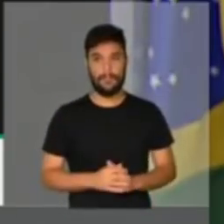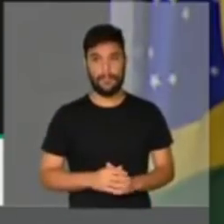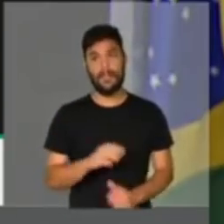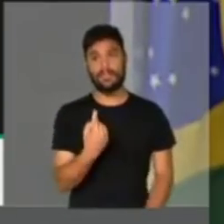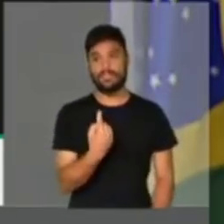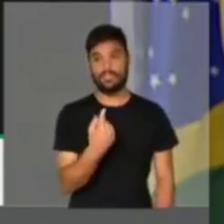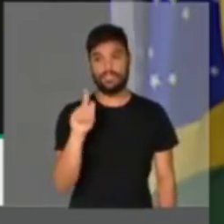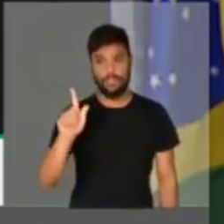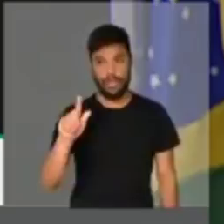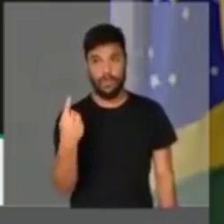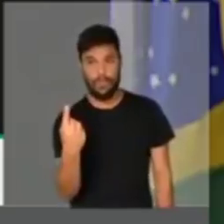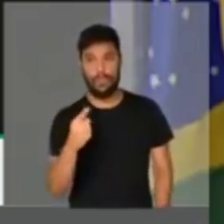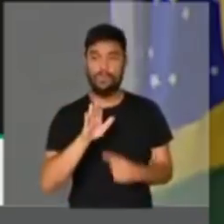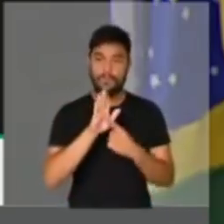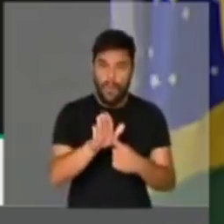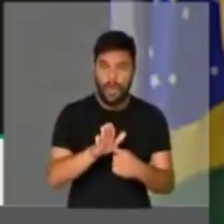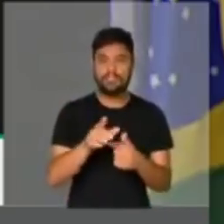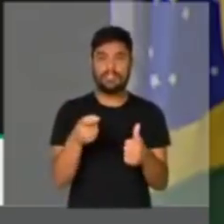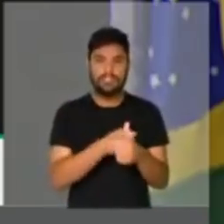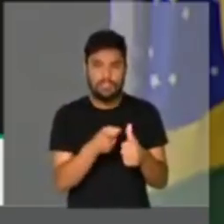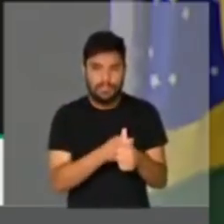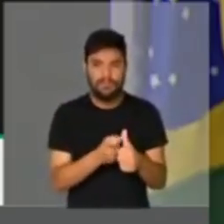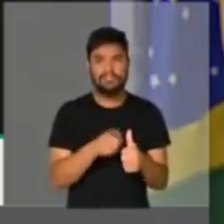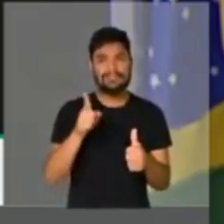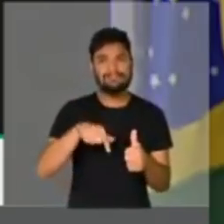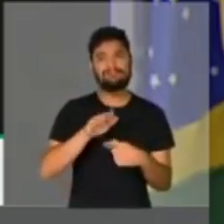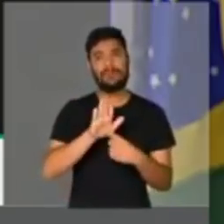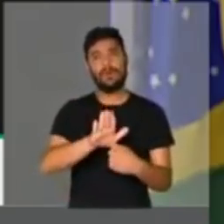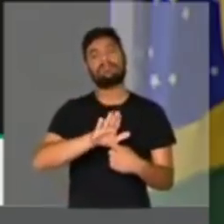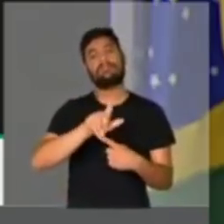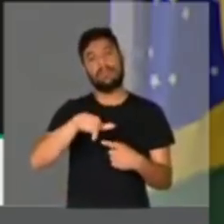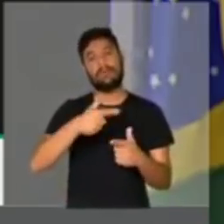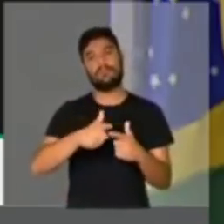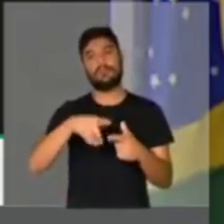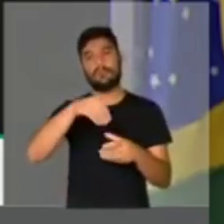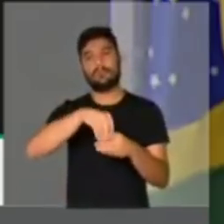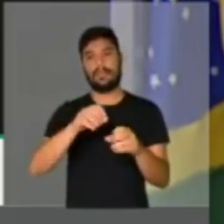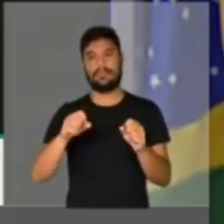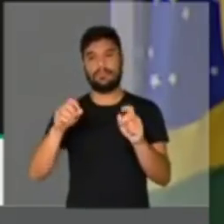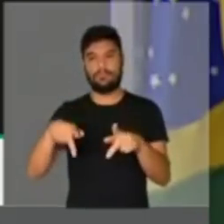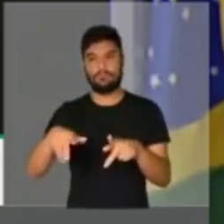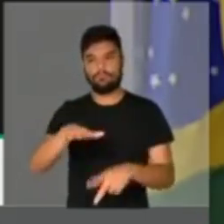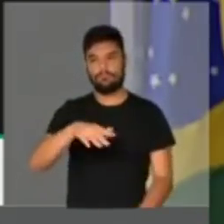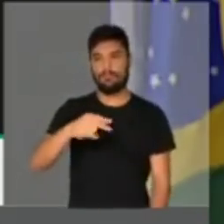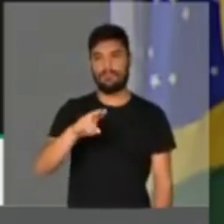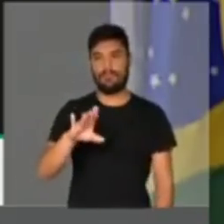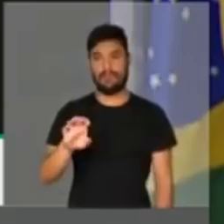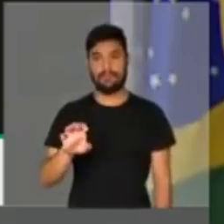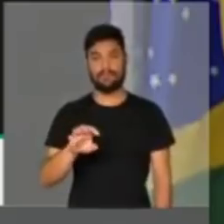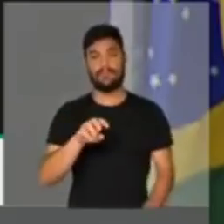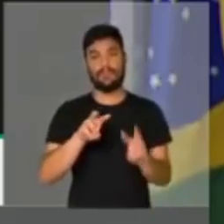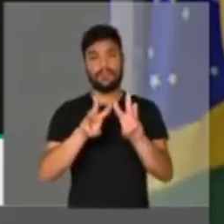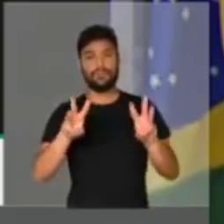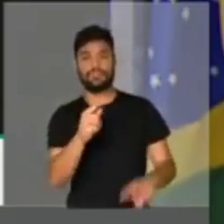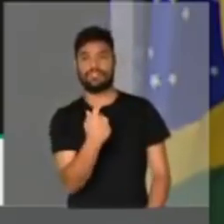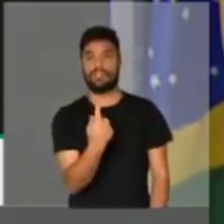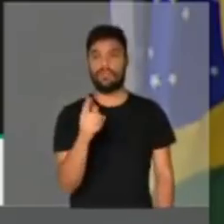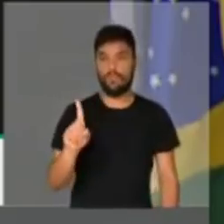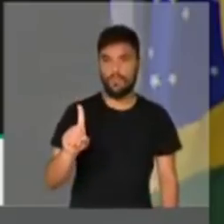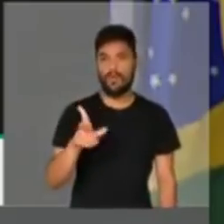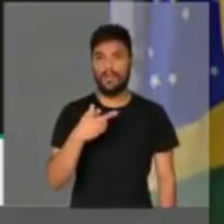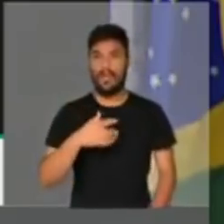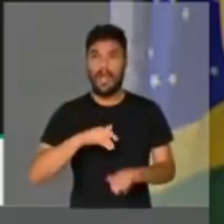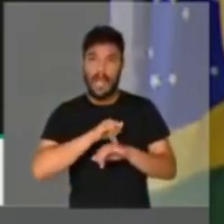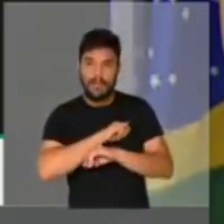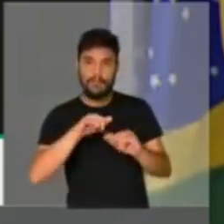diz que o orçamento com déficit mostra claramente que há problema na Previdência. G1 também, governo anuncia pacote de corte